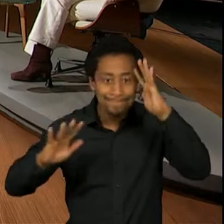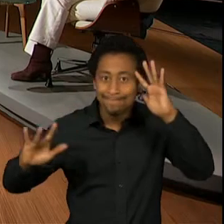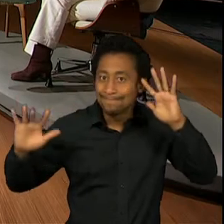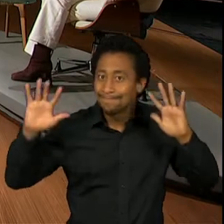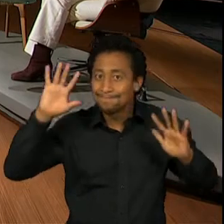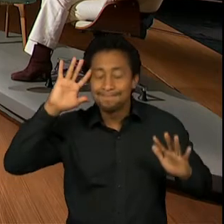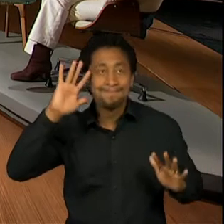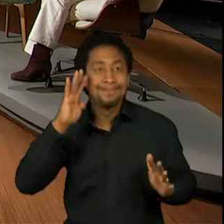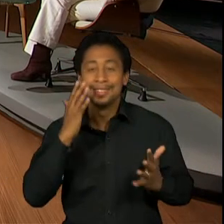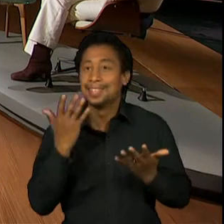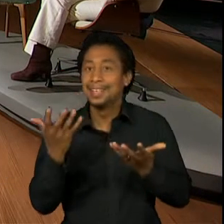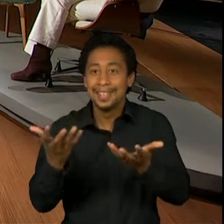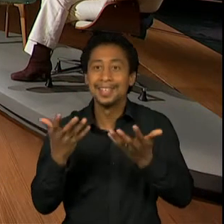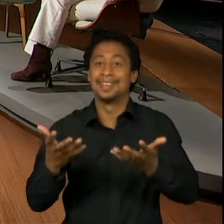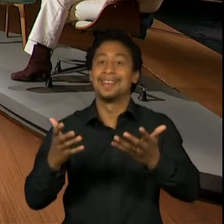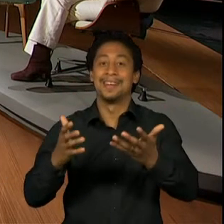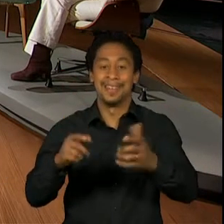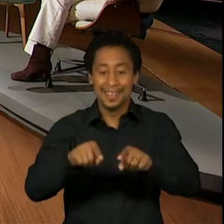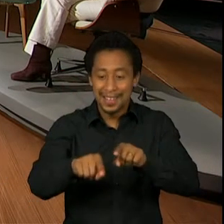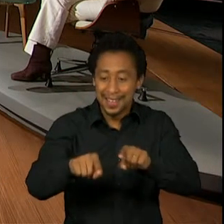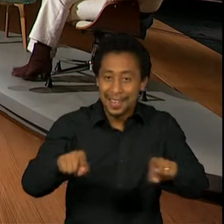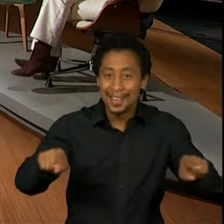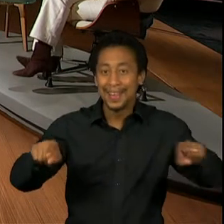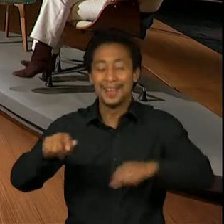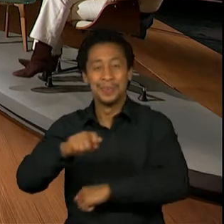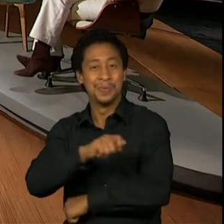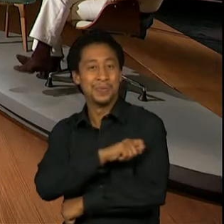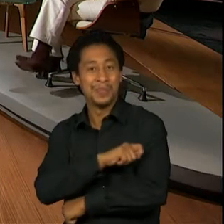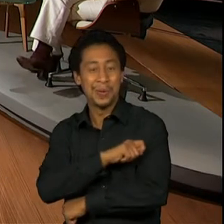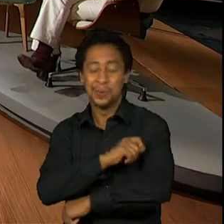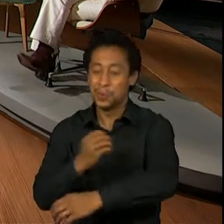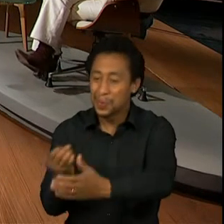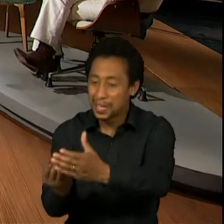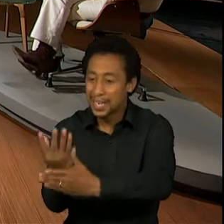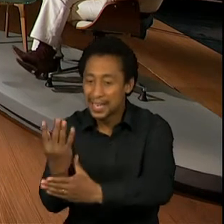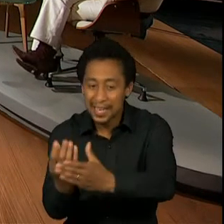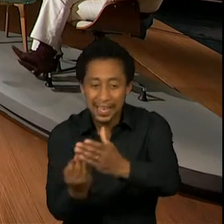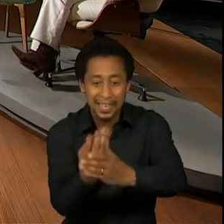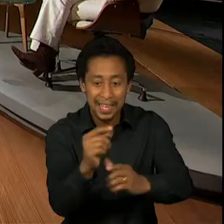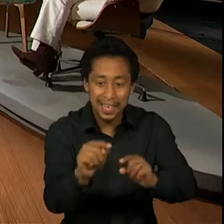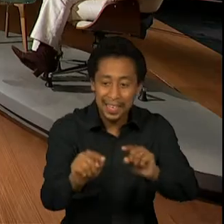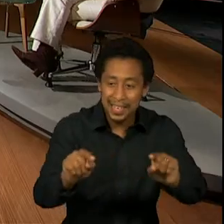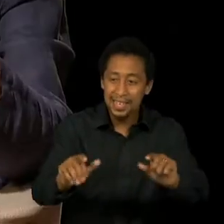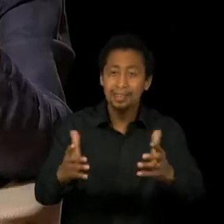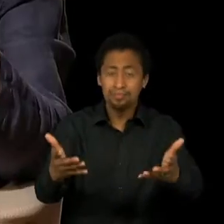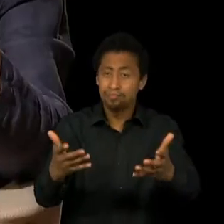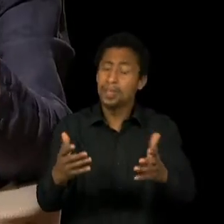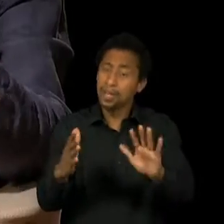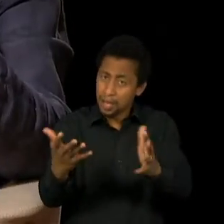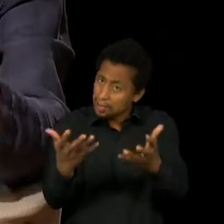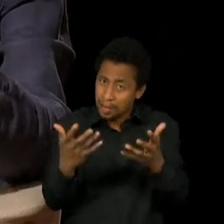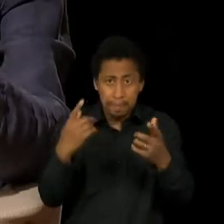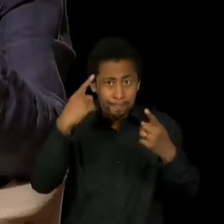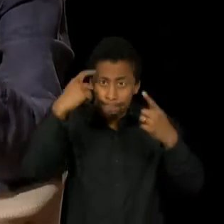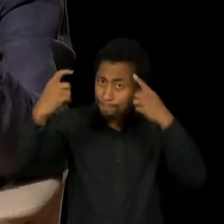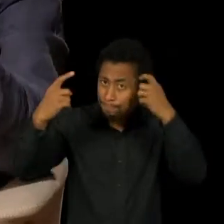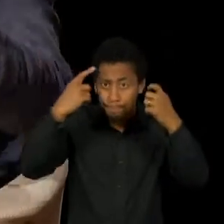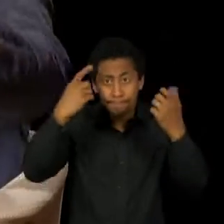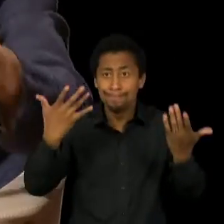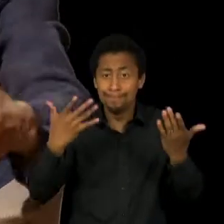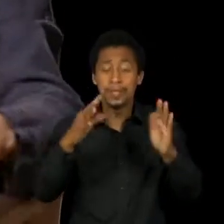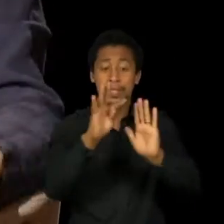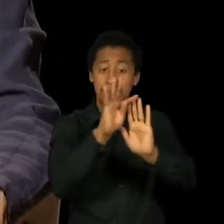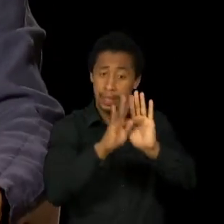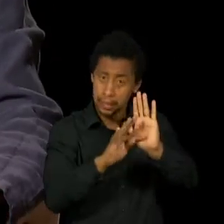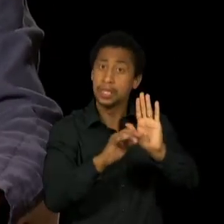em que aqueles alunos vão criar. É sempre uma grande improvisação, enfim. Mesmo que tenha um texto, é tudo muito novo. A gente está sempre